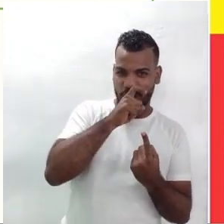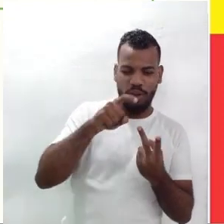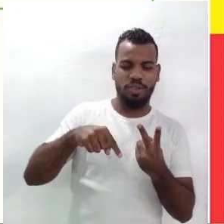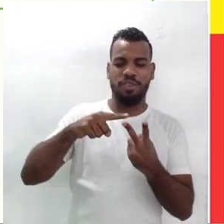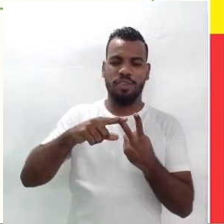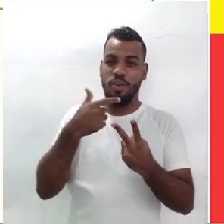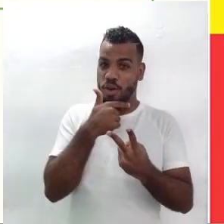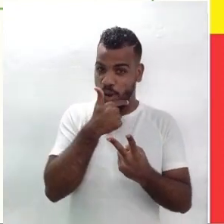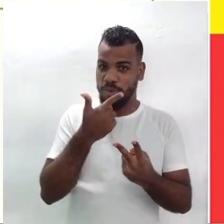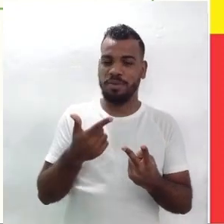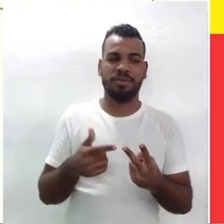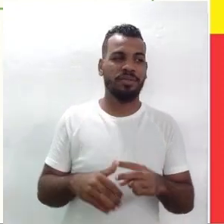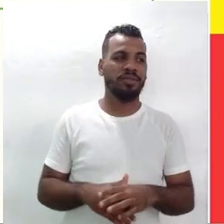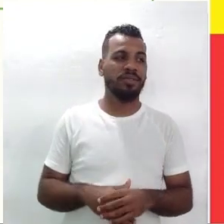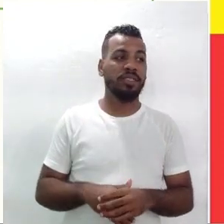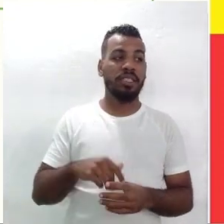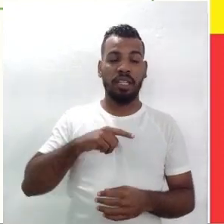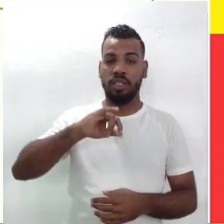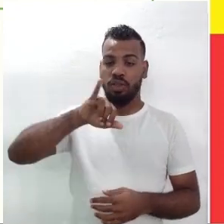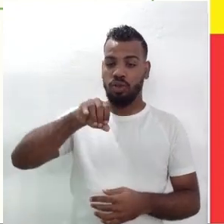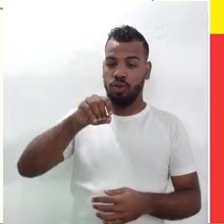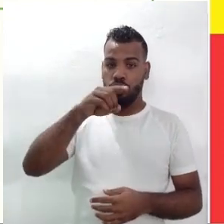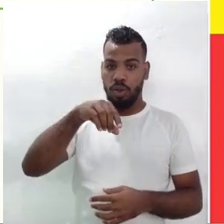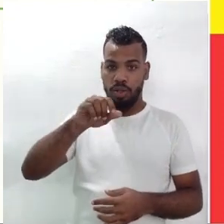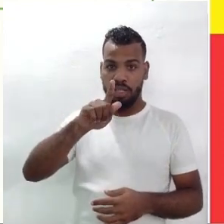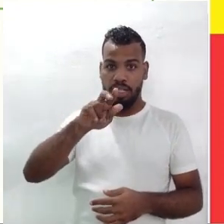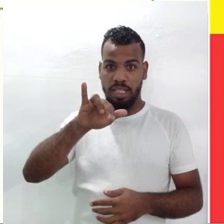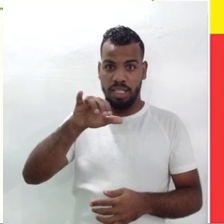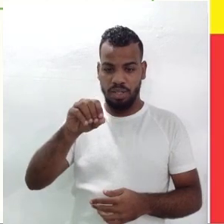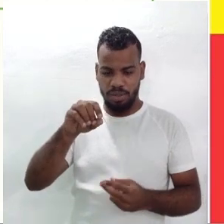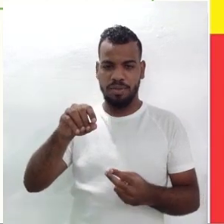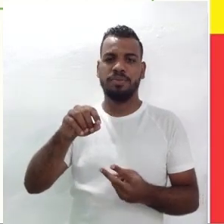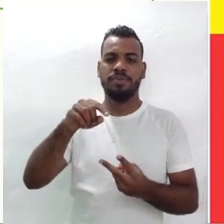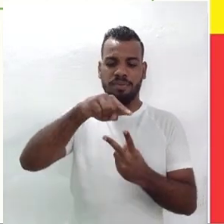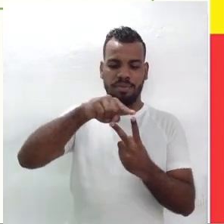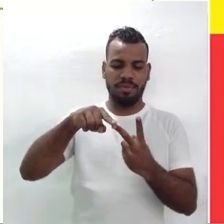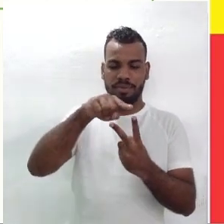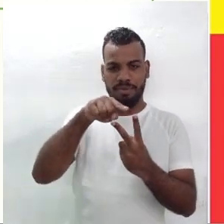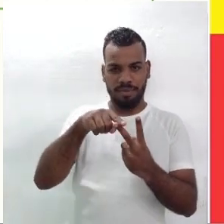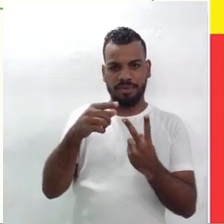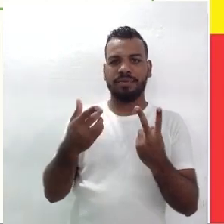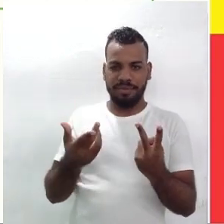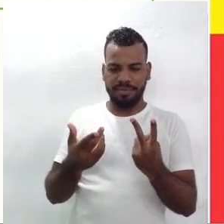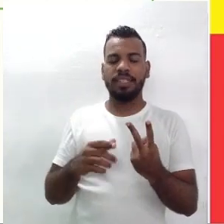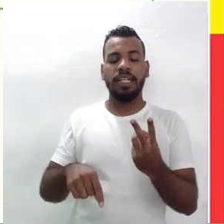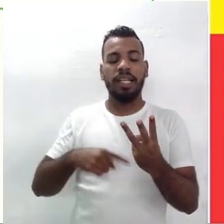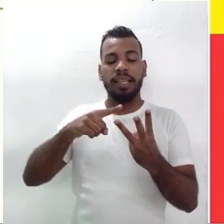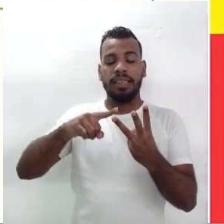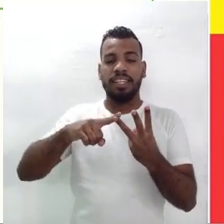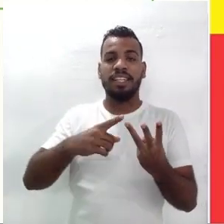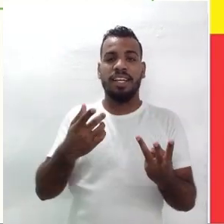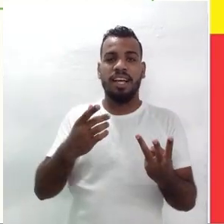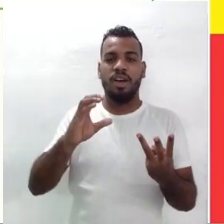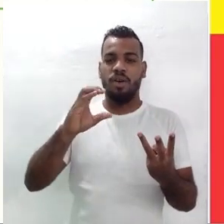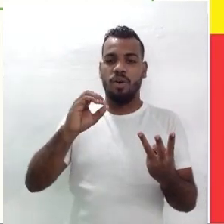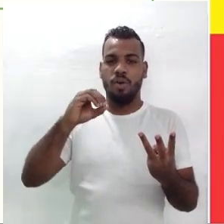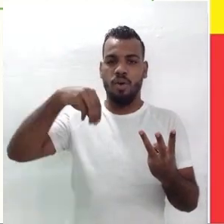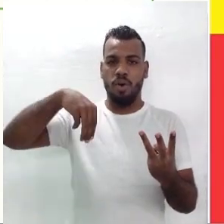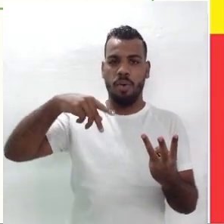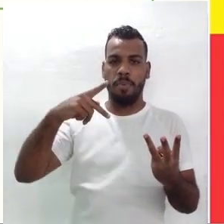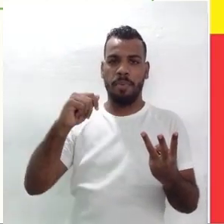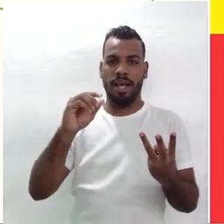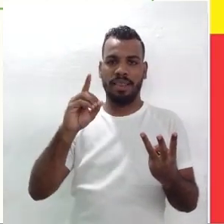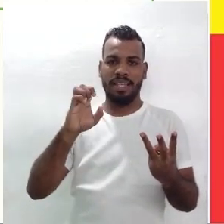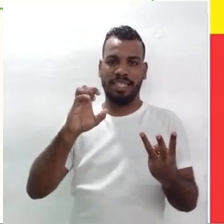certo? Nós temos ali João Grilo, Chicó, nós temos a Compadecida, o elemento religioso, o Jesus Negro,